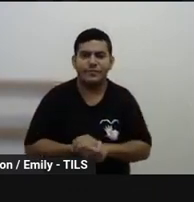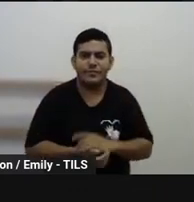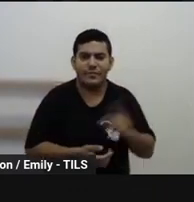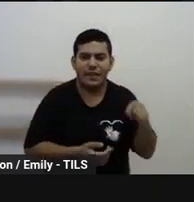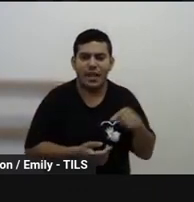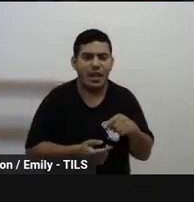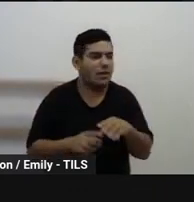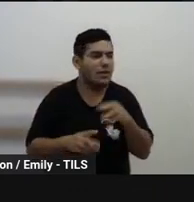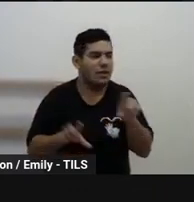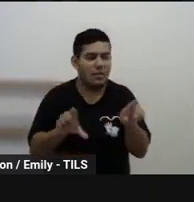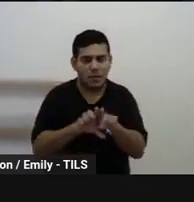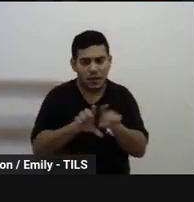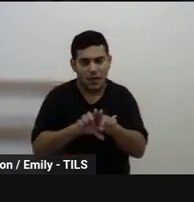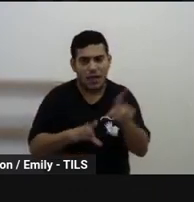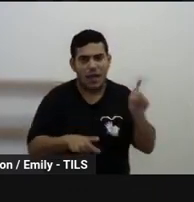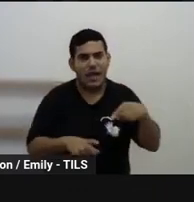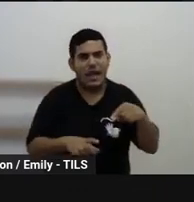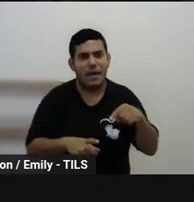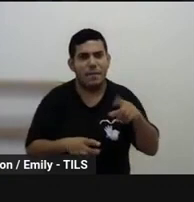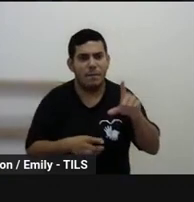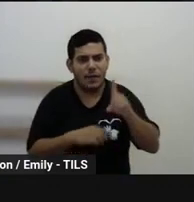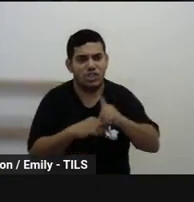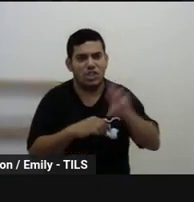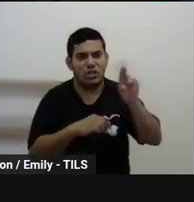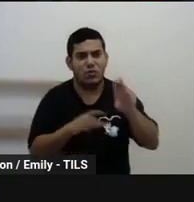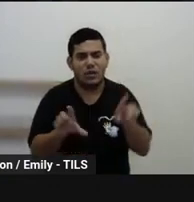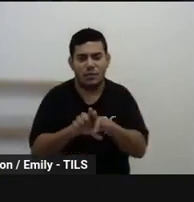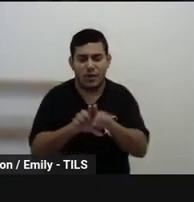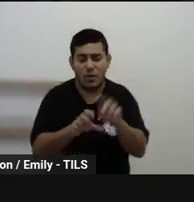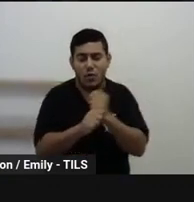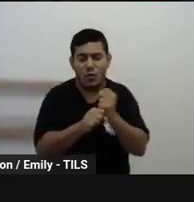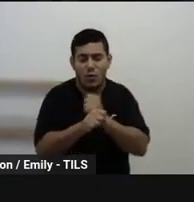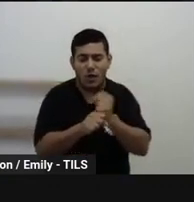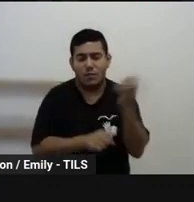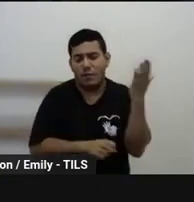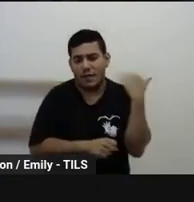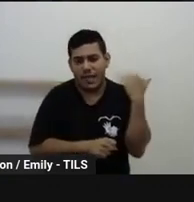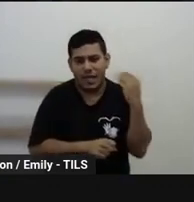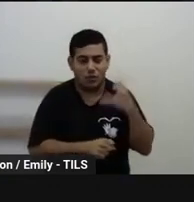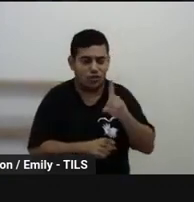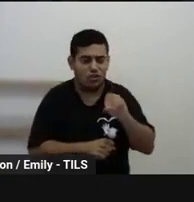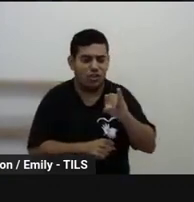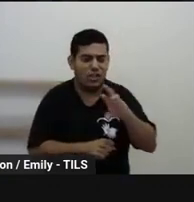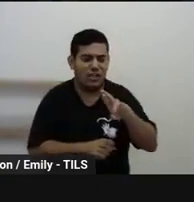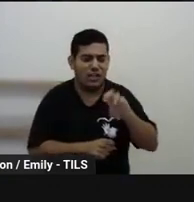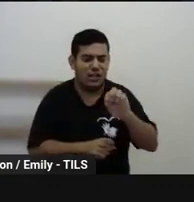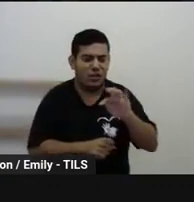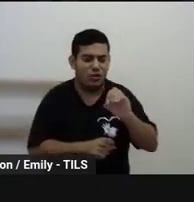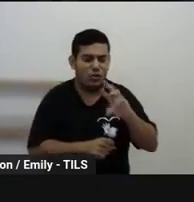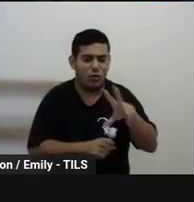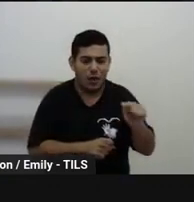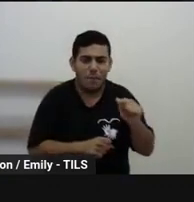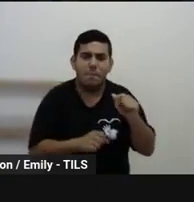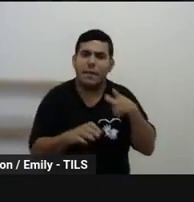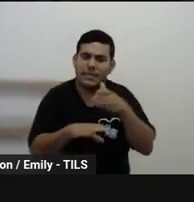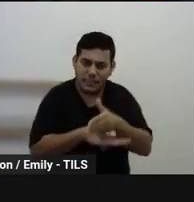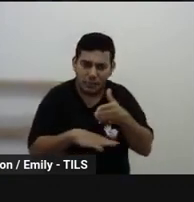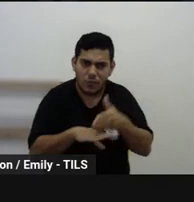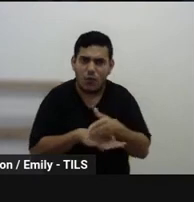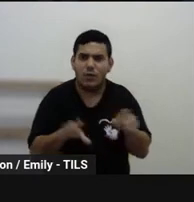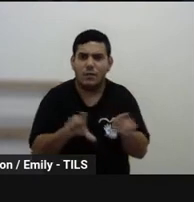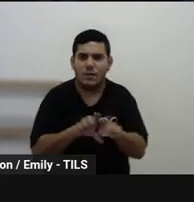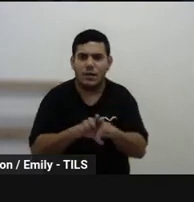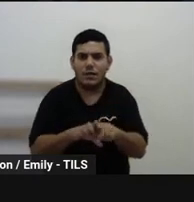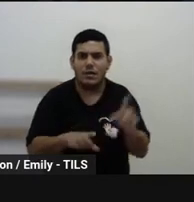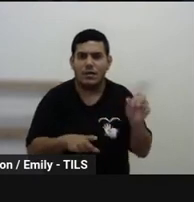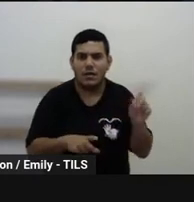encaminhamos, né, esse evento para as diretoras ano passado, muitas delas participaram desse evento, com, é, vem